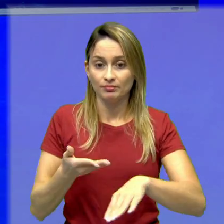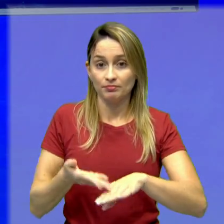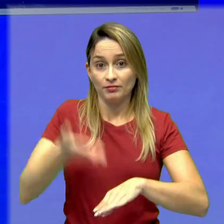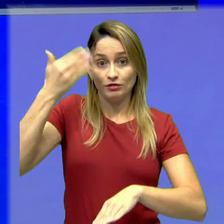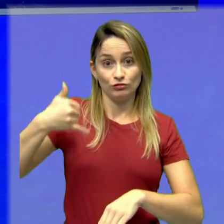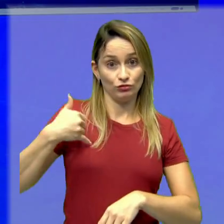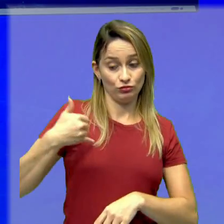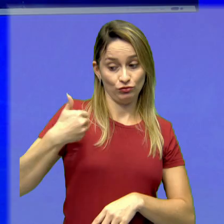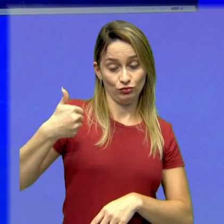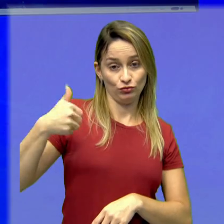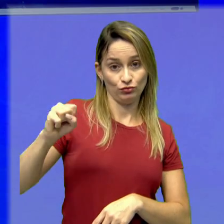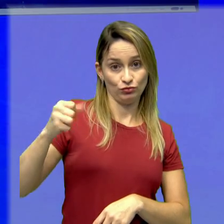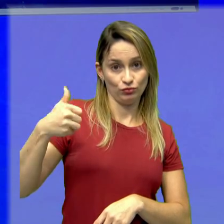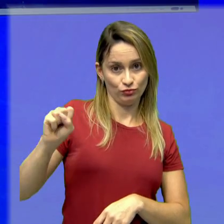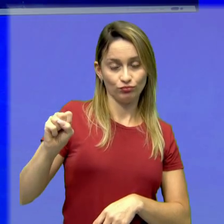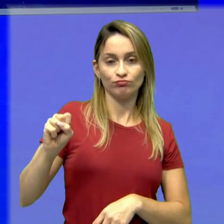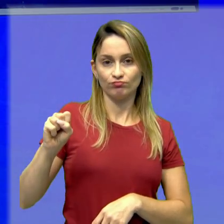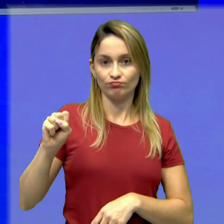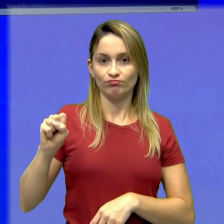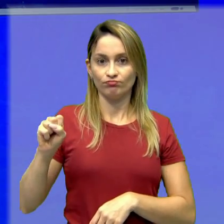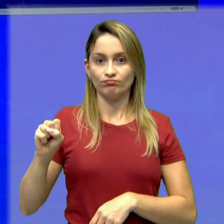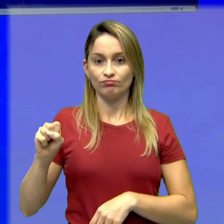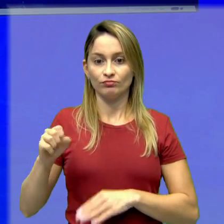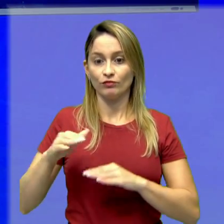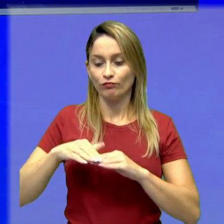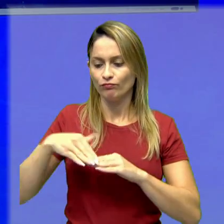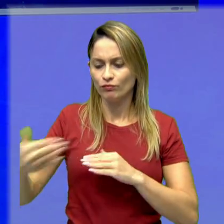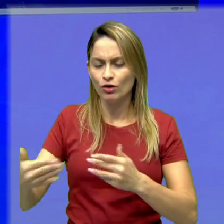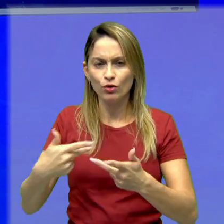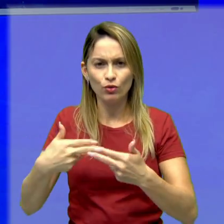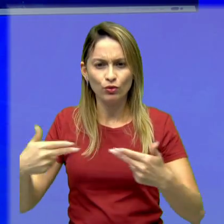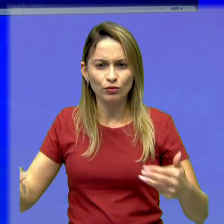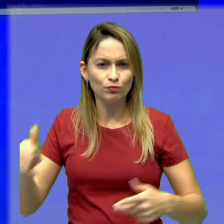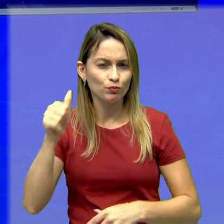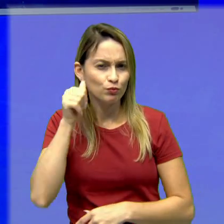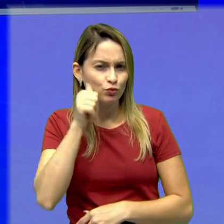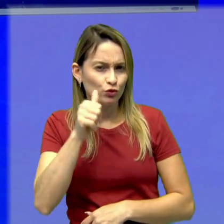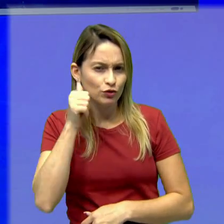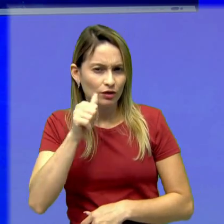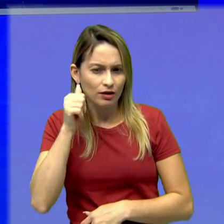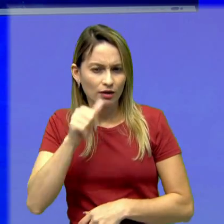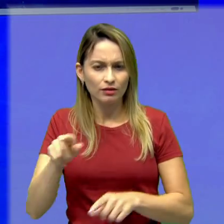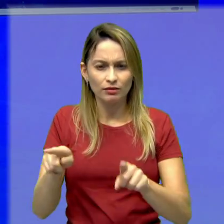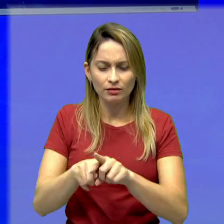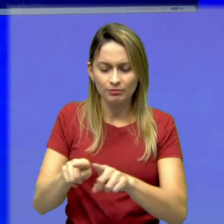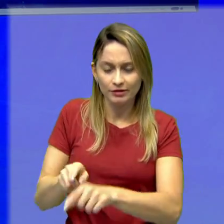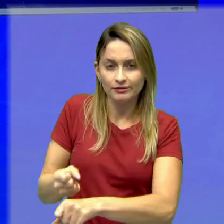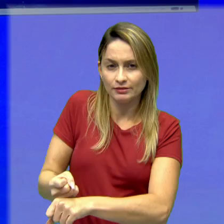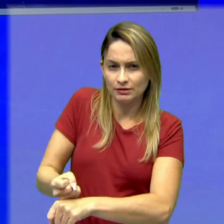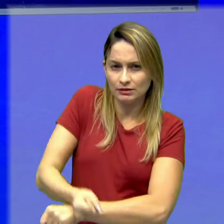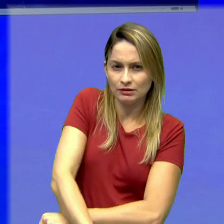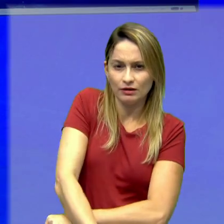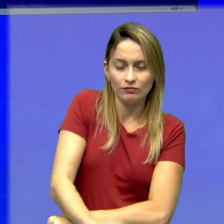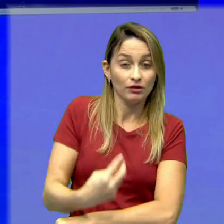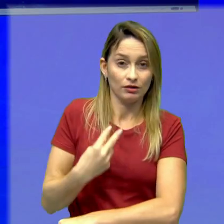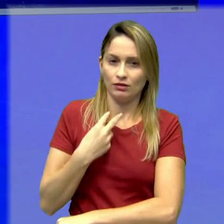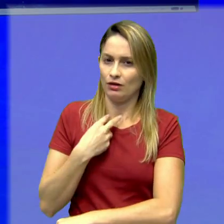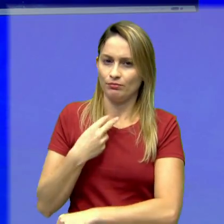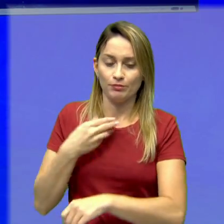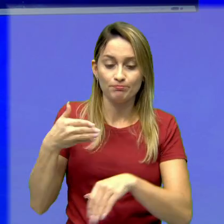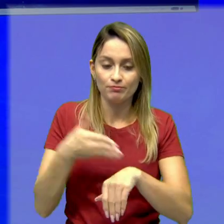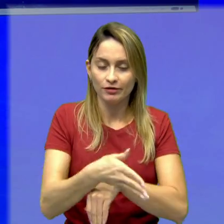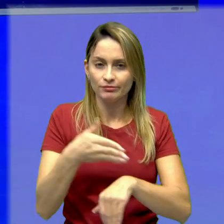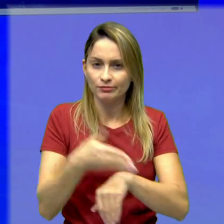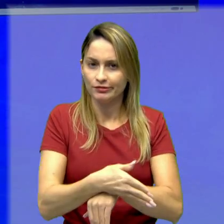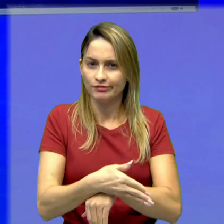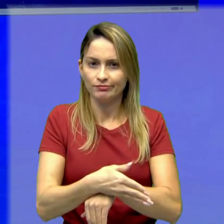desses processos de decisão política, principalmente as mulheres e os escravos, que eram na sua grande